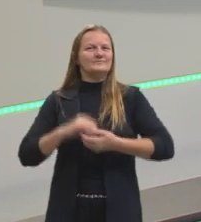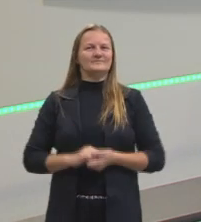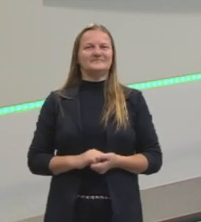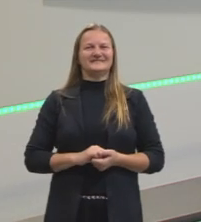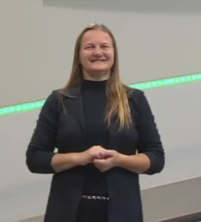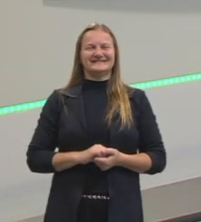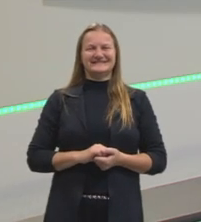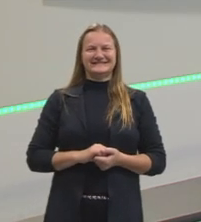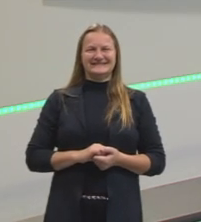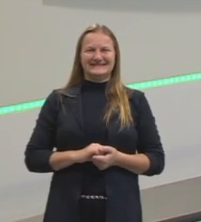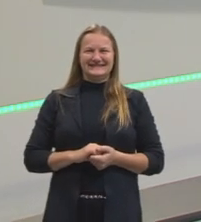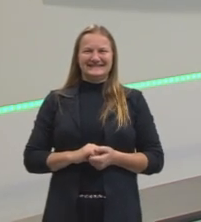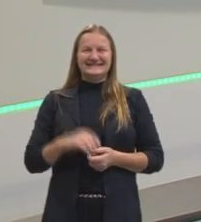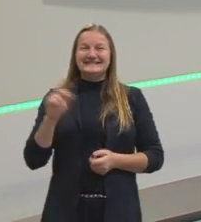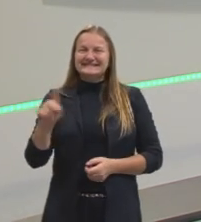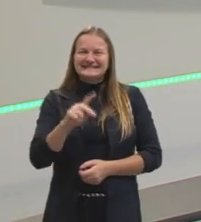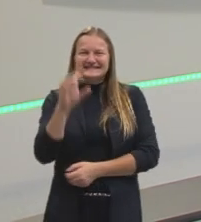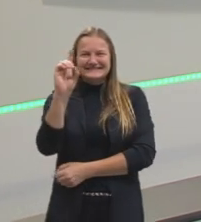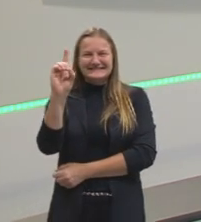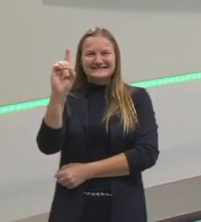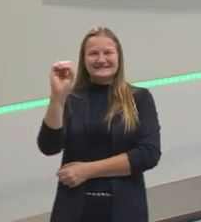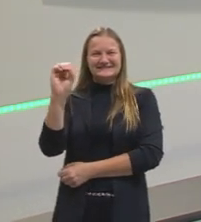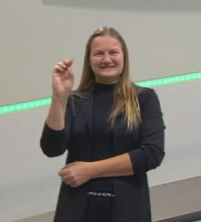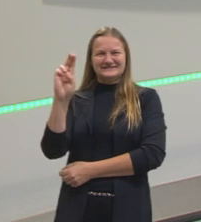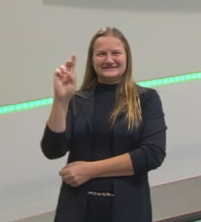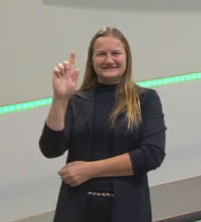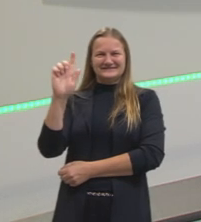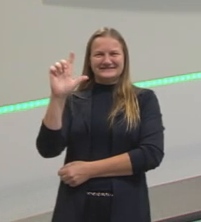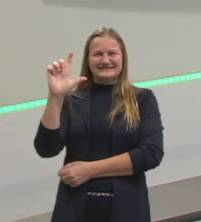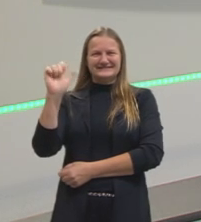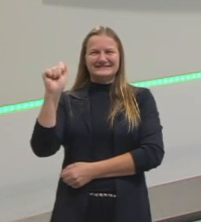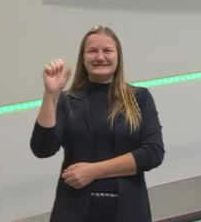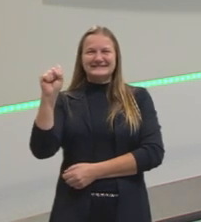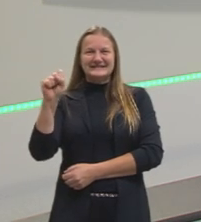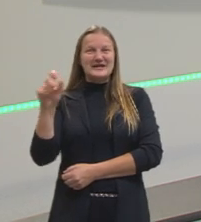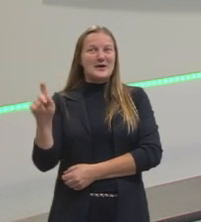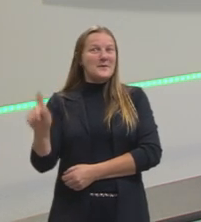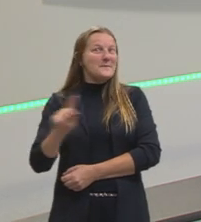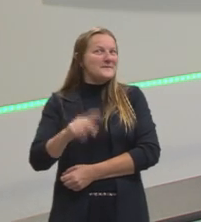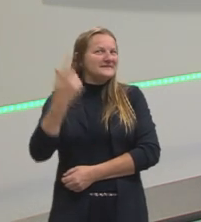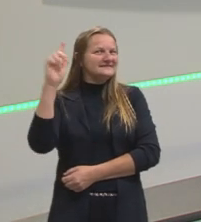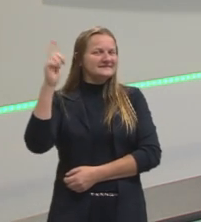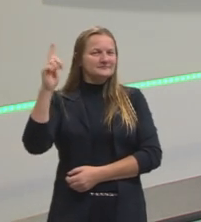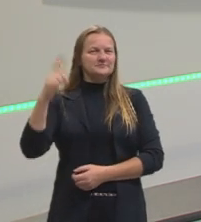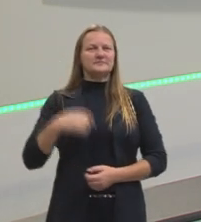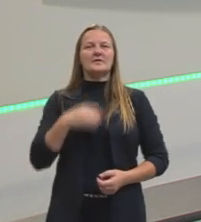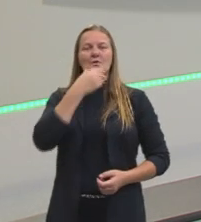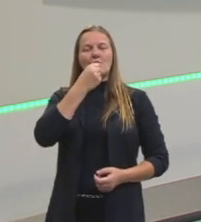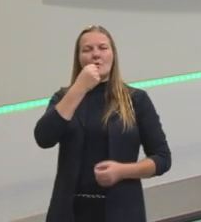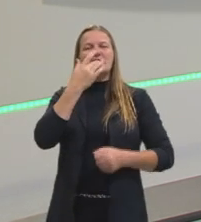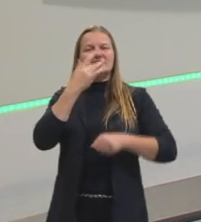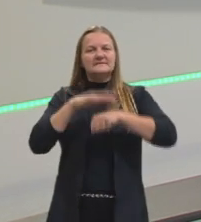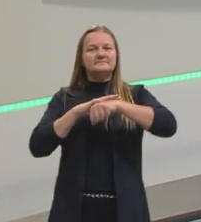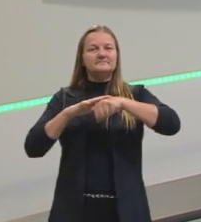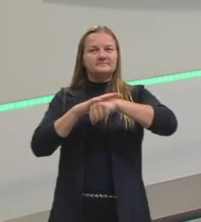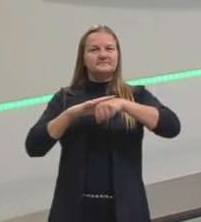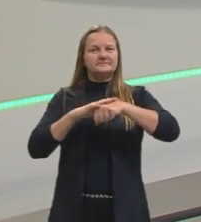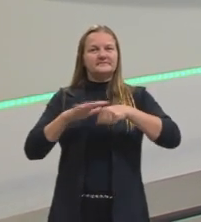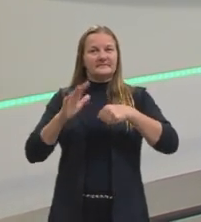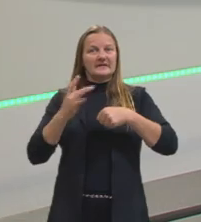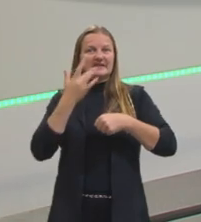Eu, então, sou o professor Douglas, professor de Geografia, já vocês me conhecem. Então, eu sou um homem branco, 1